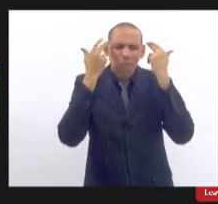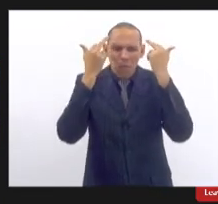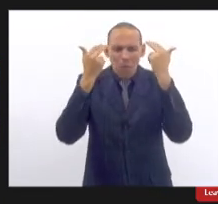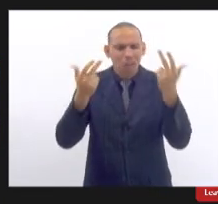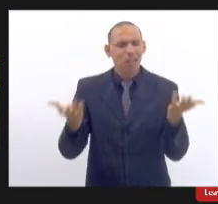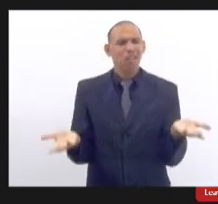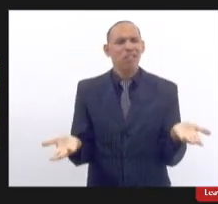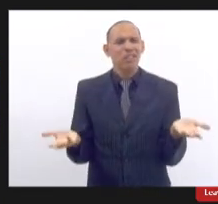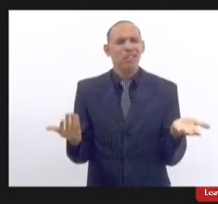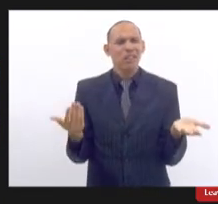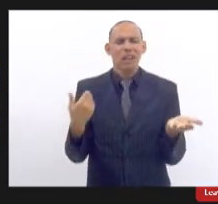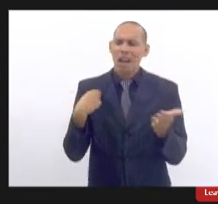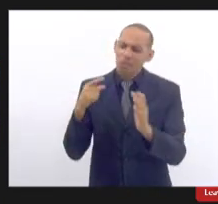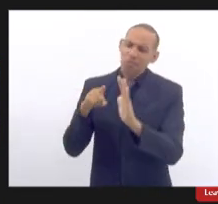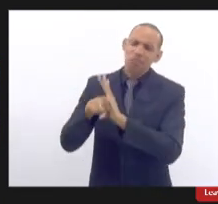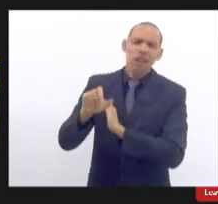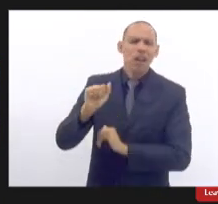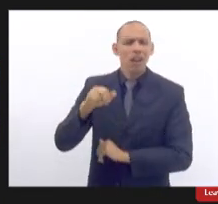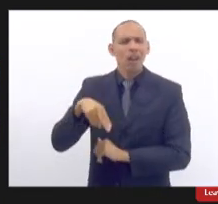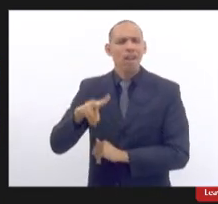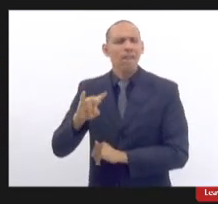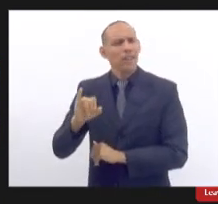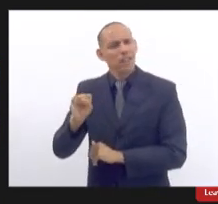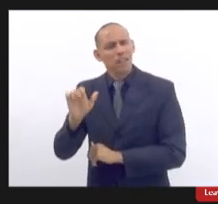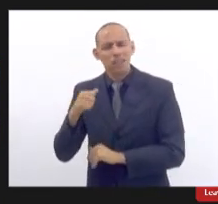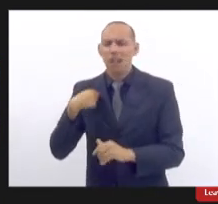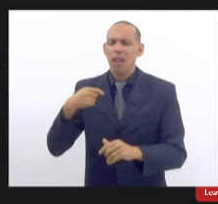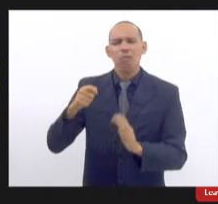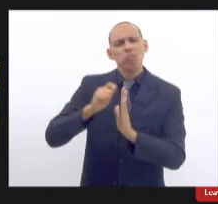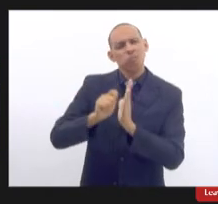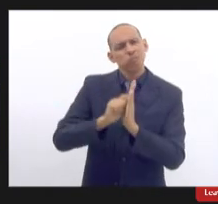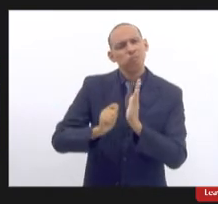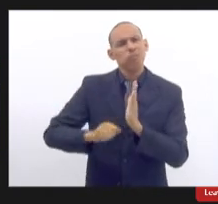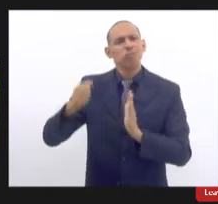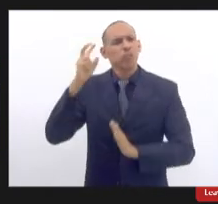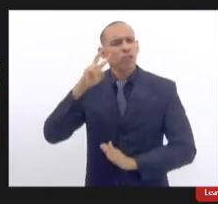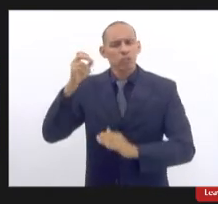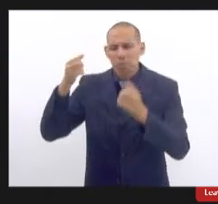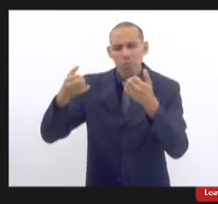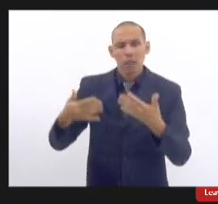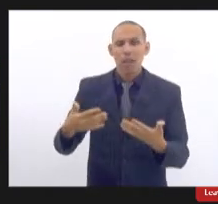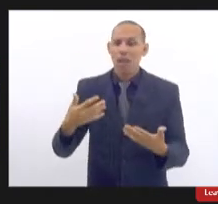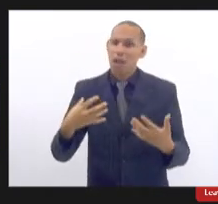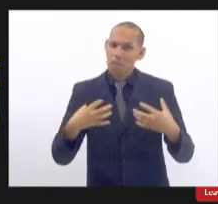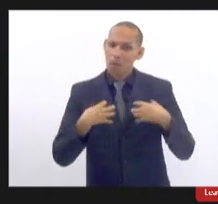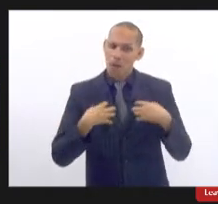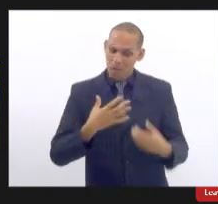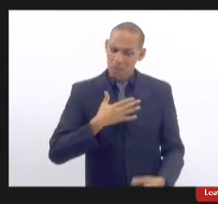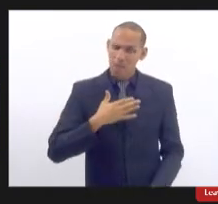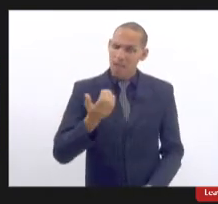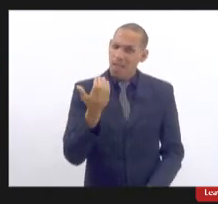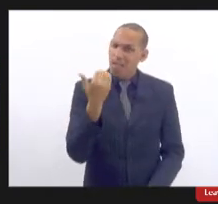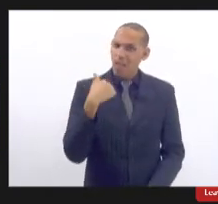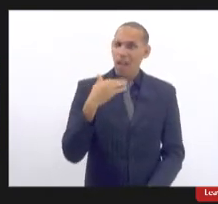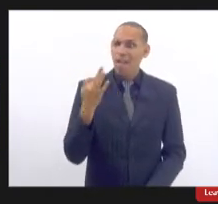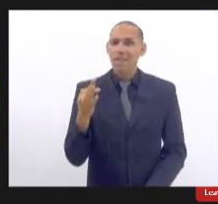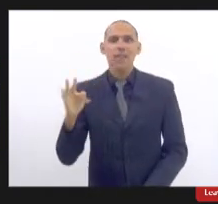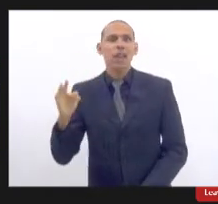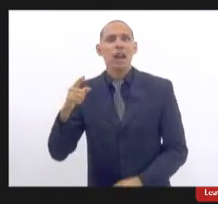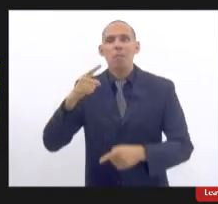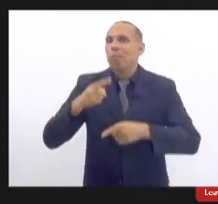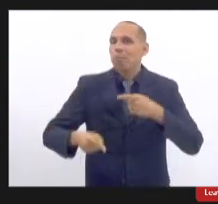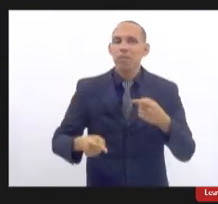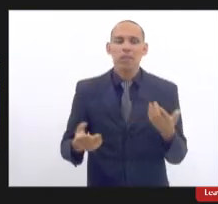eu questionei a Anvisa escrevi para eles contando o relato que essa prótese que eu tinha dentro de mim na França ela tinha sido